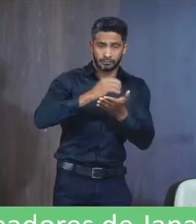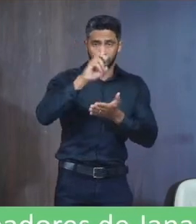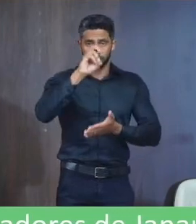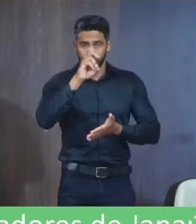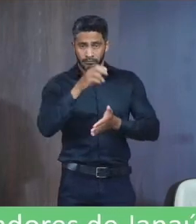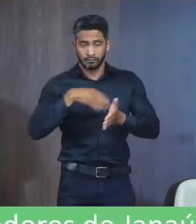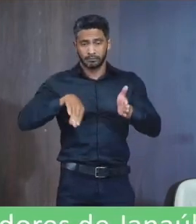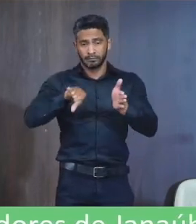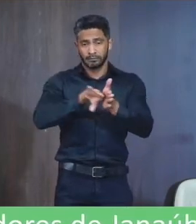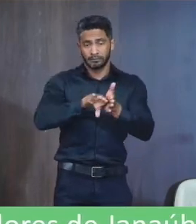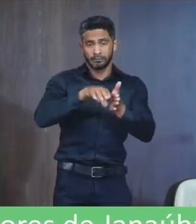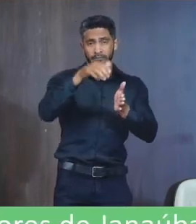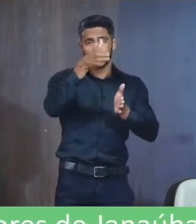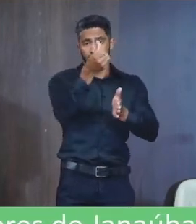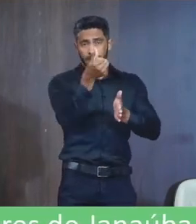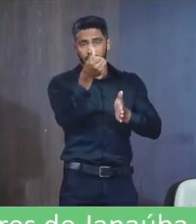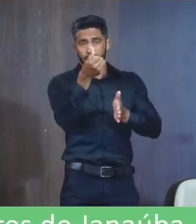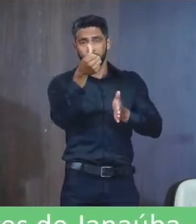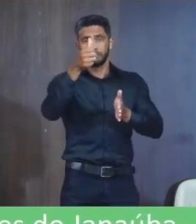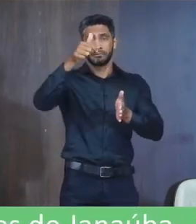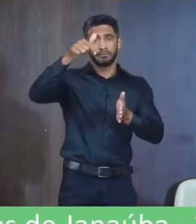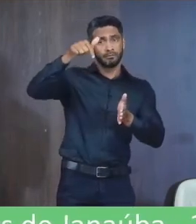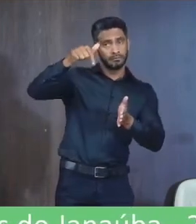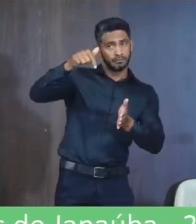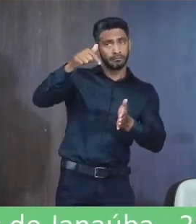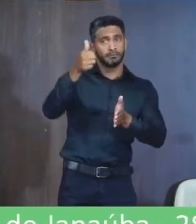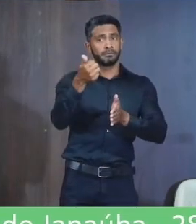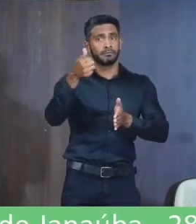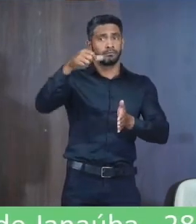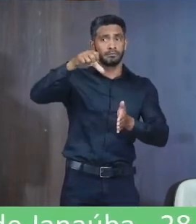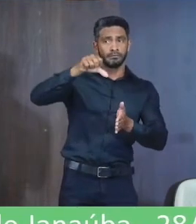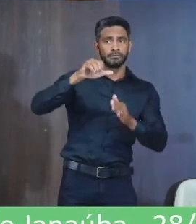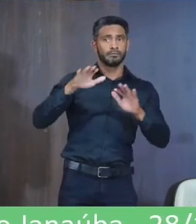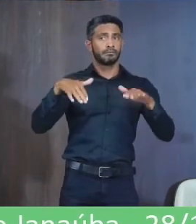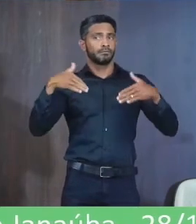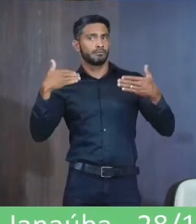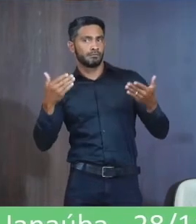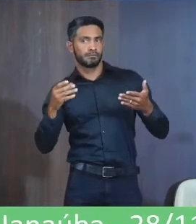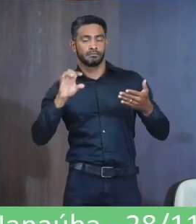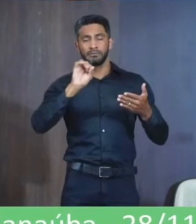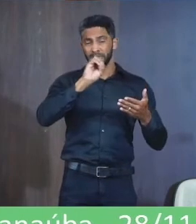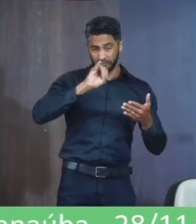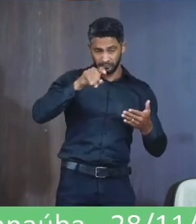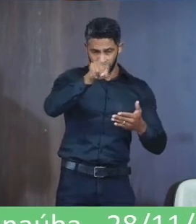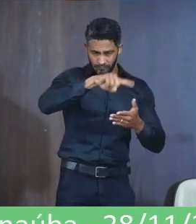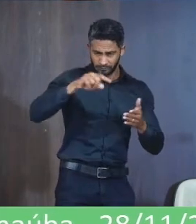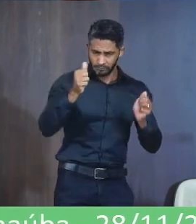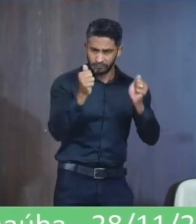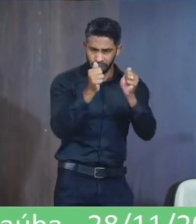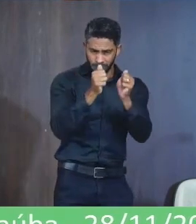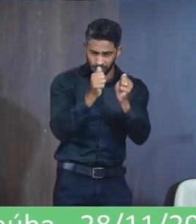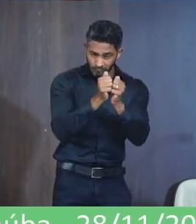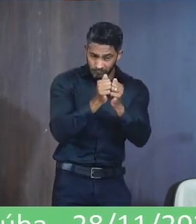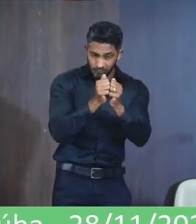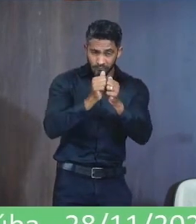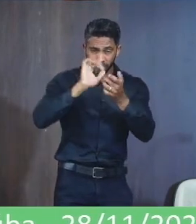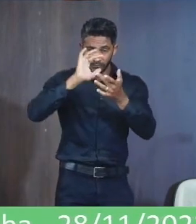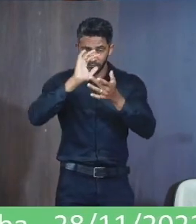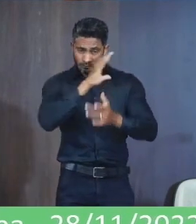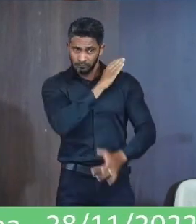17 a 19 Portanto Se alguém está em Cristo É nova criação